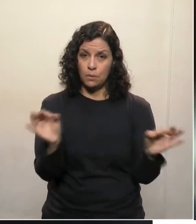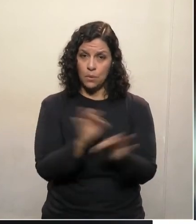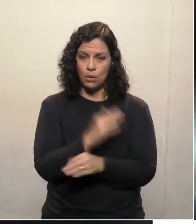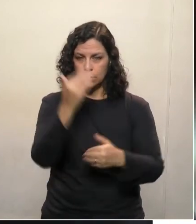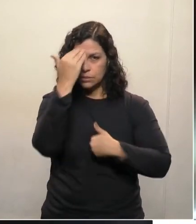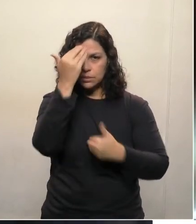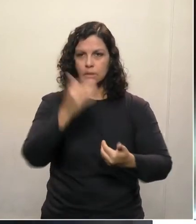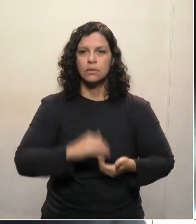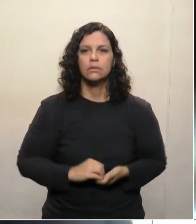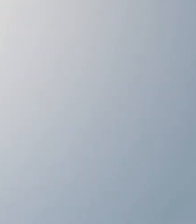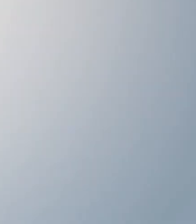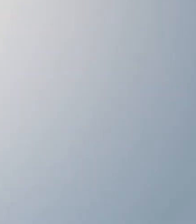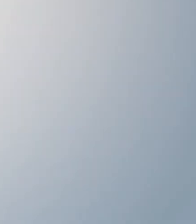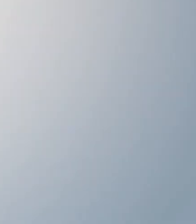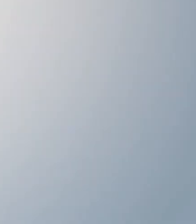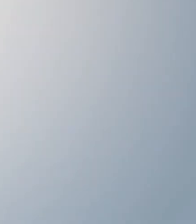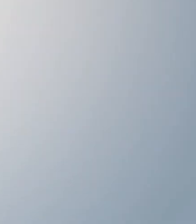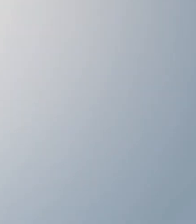Muito obrigado.